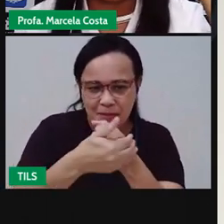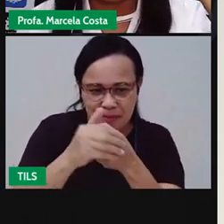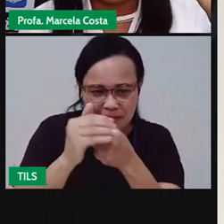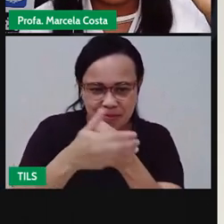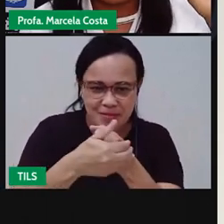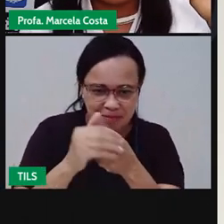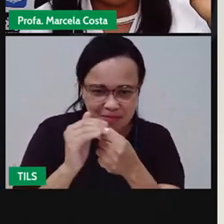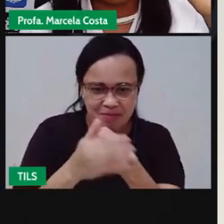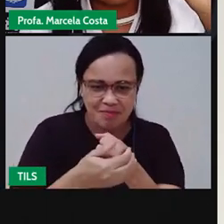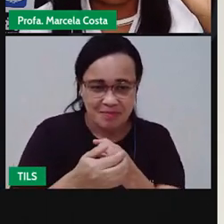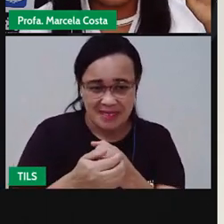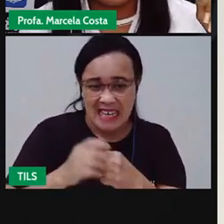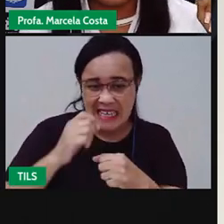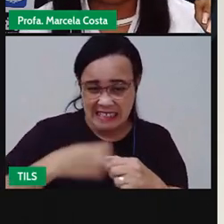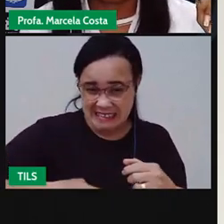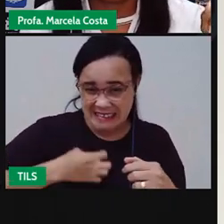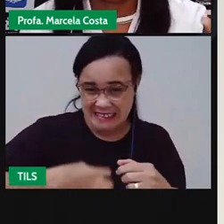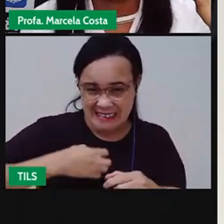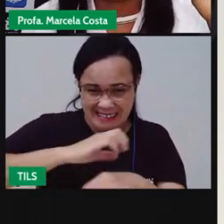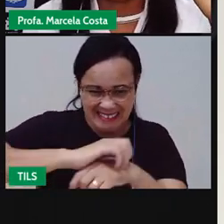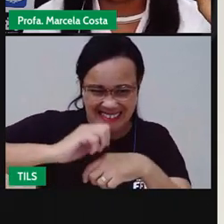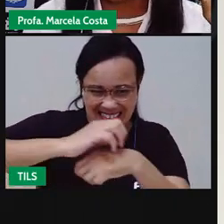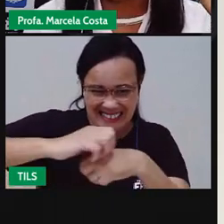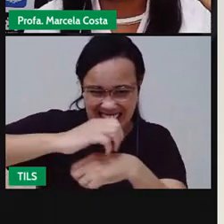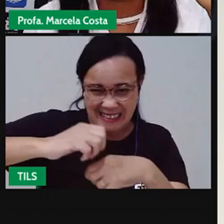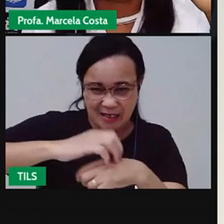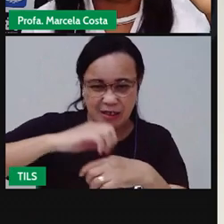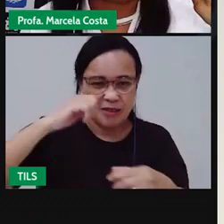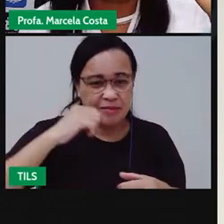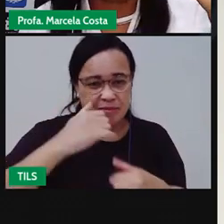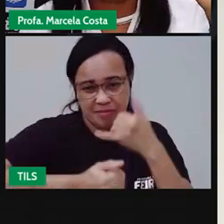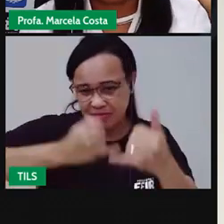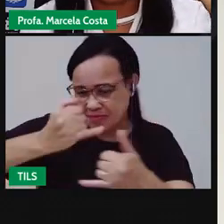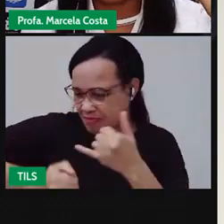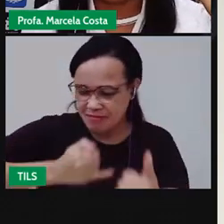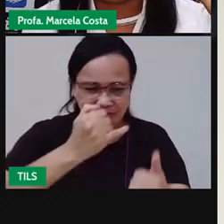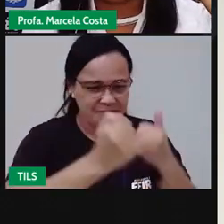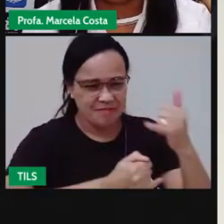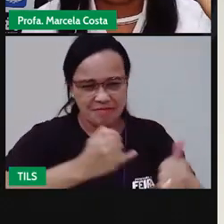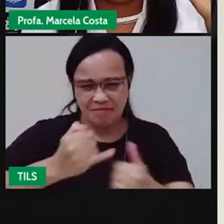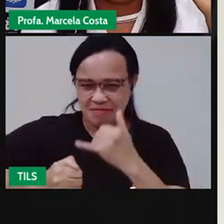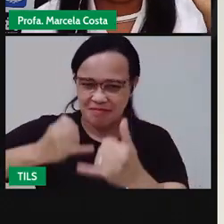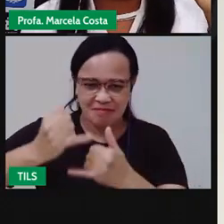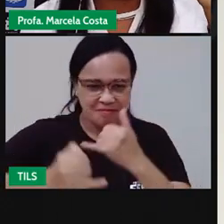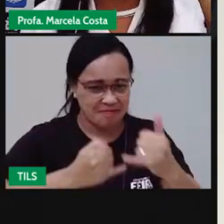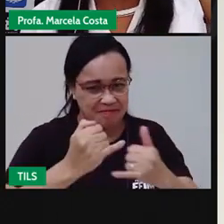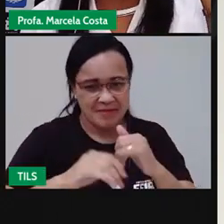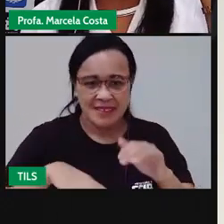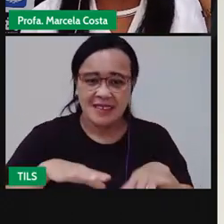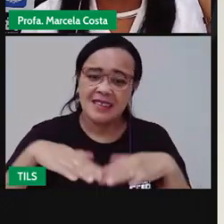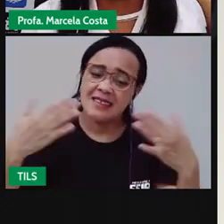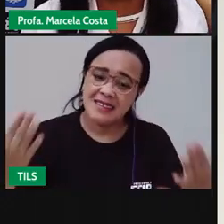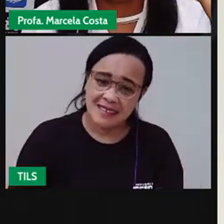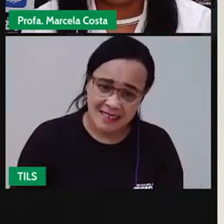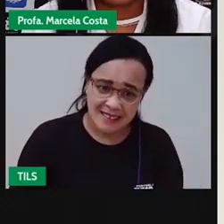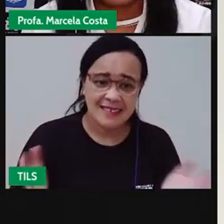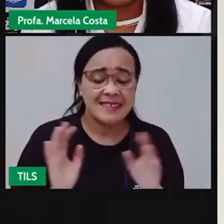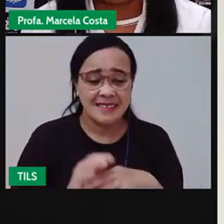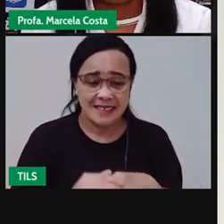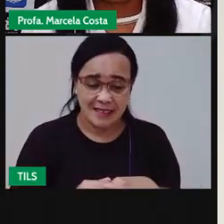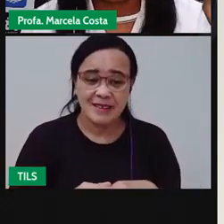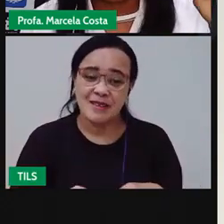zangamos, arranhamos a valer. Brincamos, brincamos, brincamos. Entramos em algumas